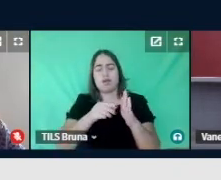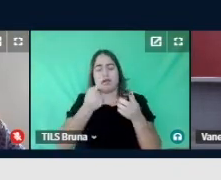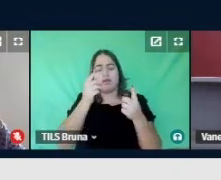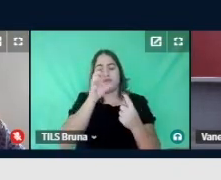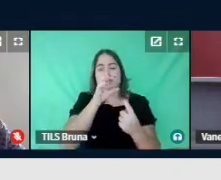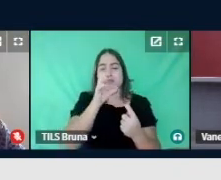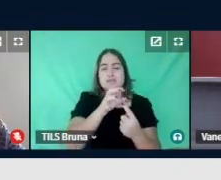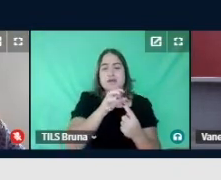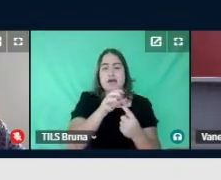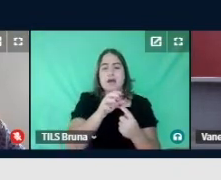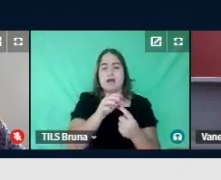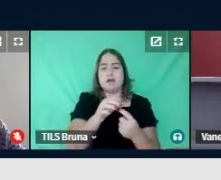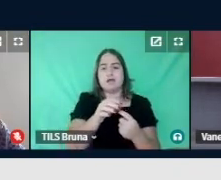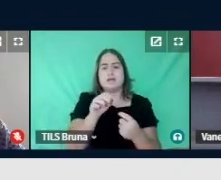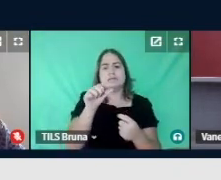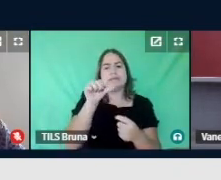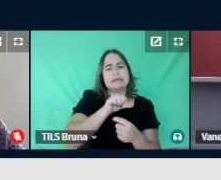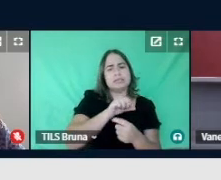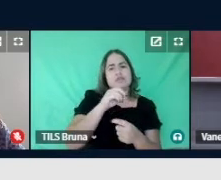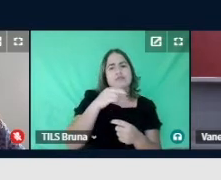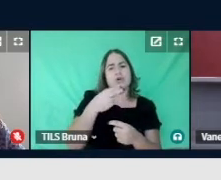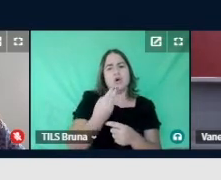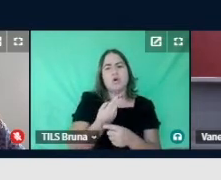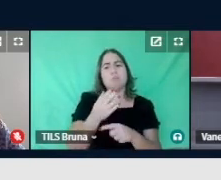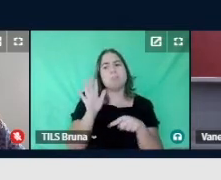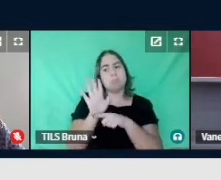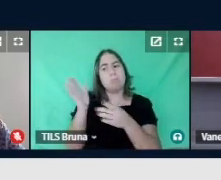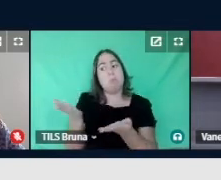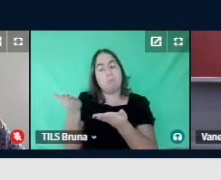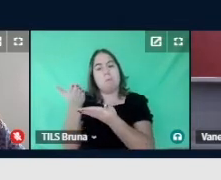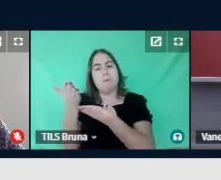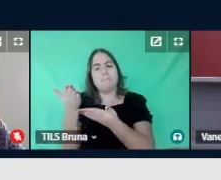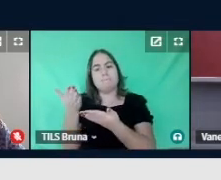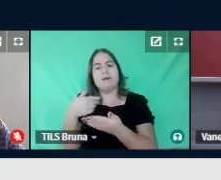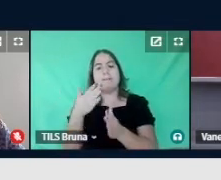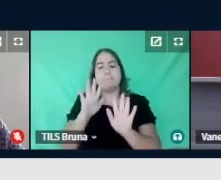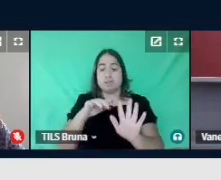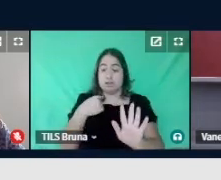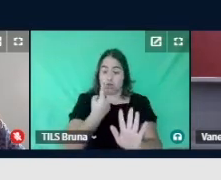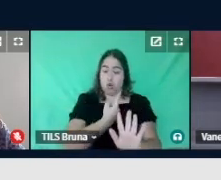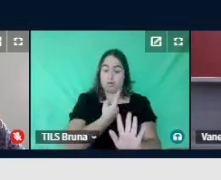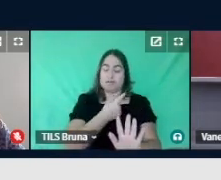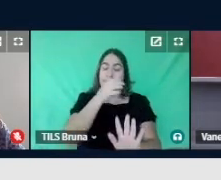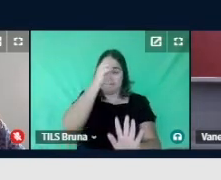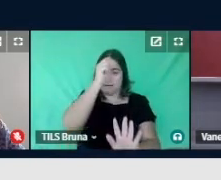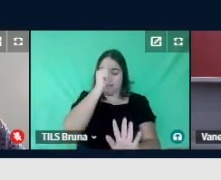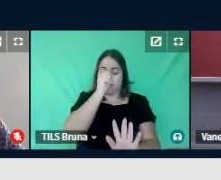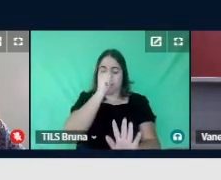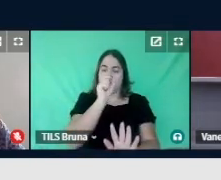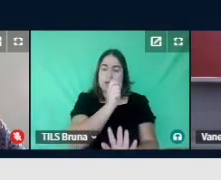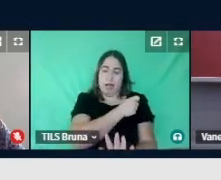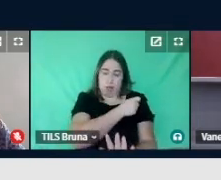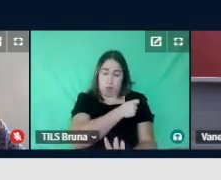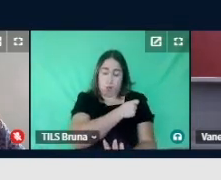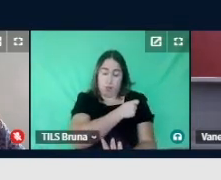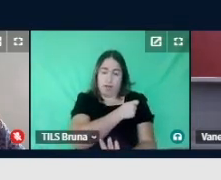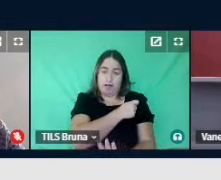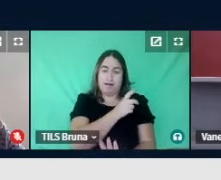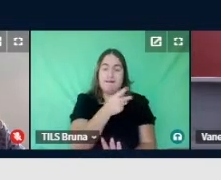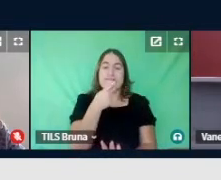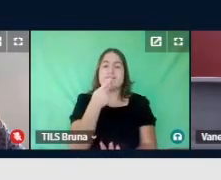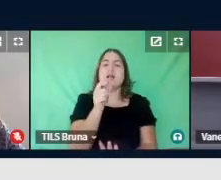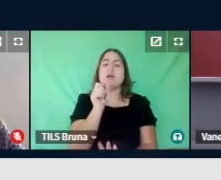ou explicar pontos mais fracos da cognição. No caso da nossa aprendiz participante de pesquisa, ela